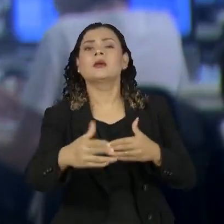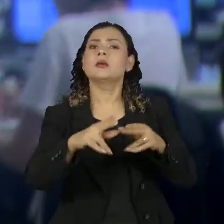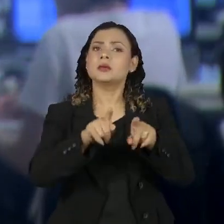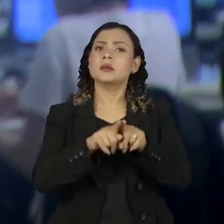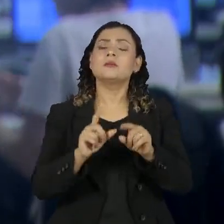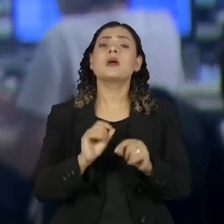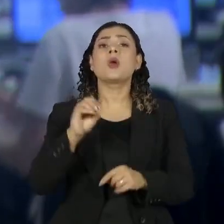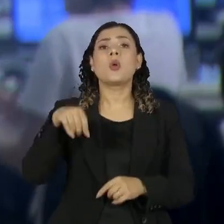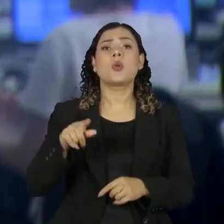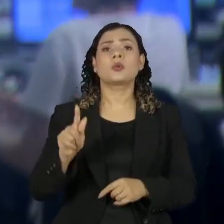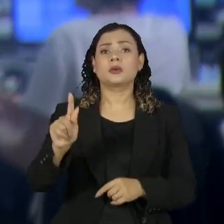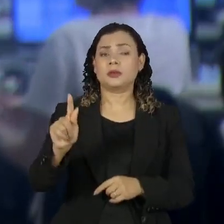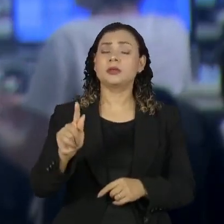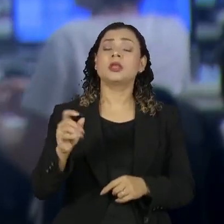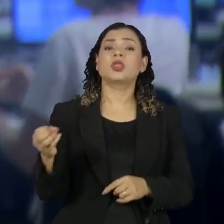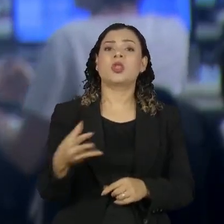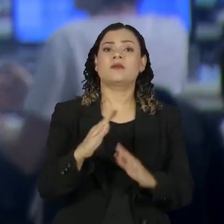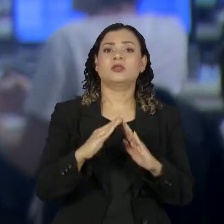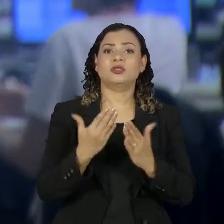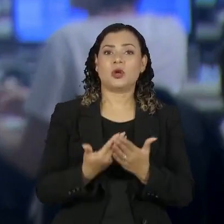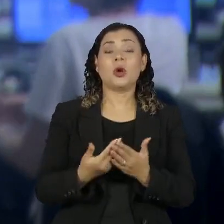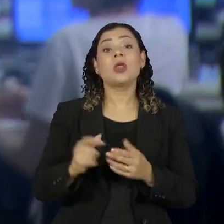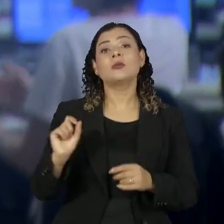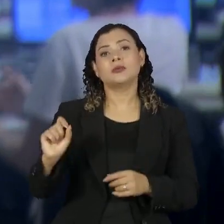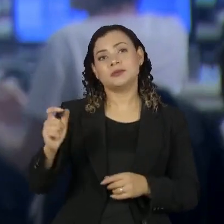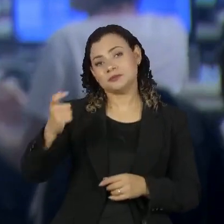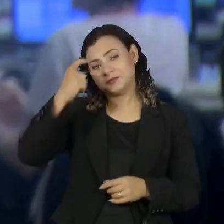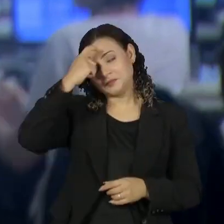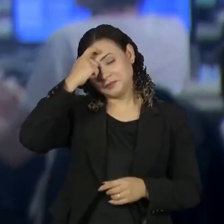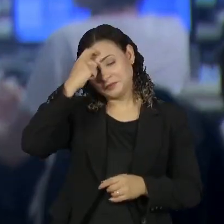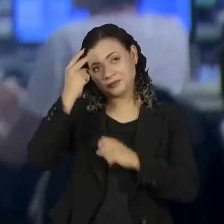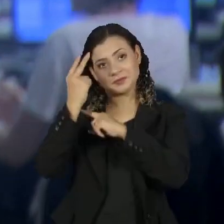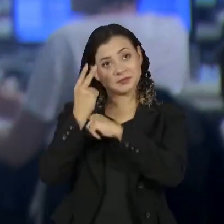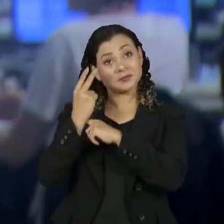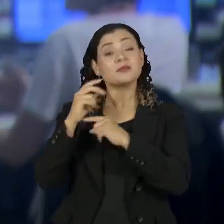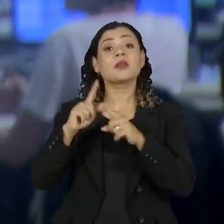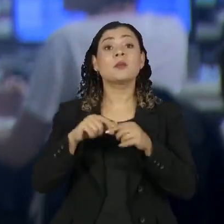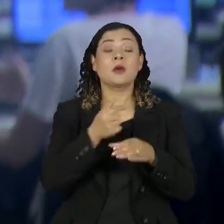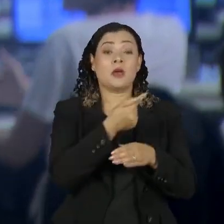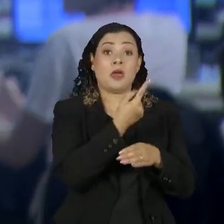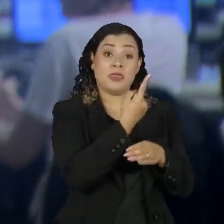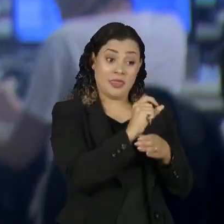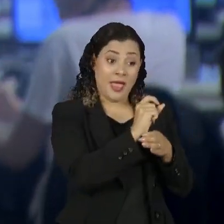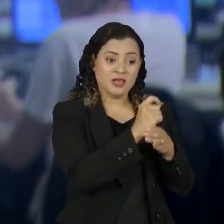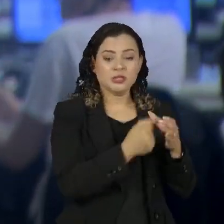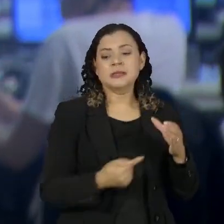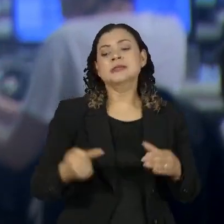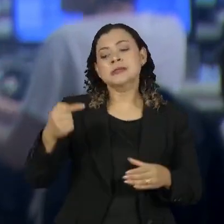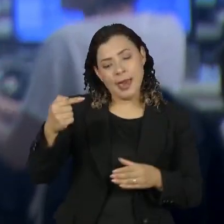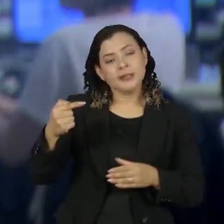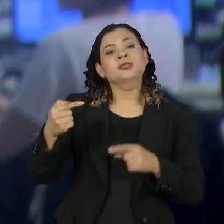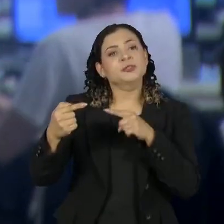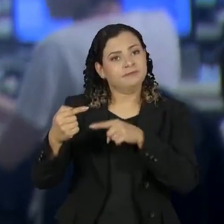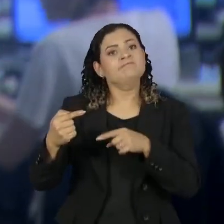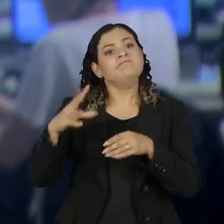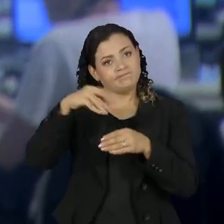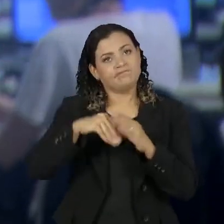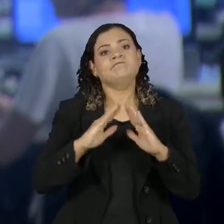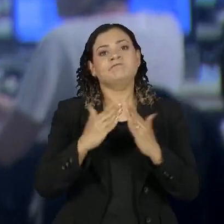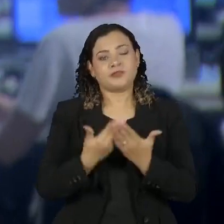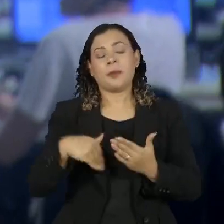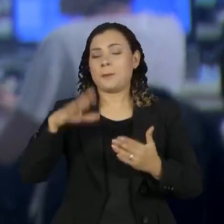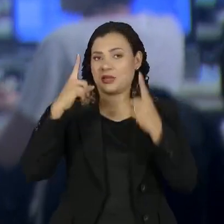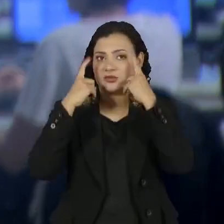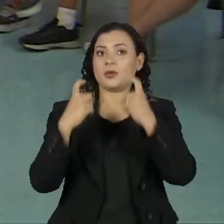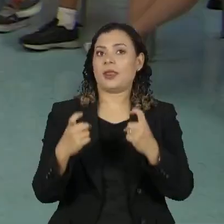Escola, em parceria com o Instituto Ame Suamente, mostra que 7 em cada 10 educadores veem o ambiente escolar como o